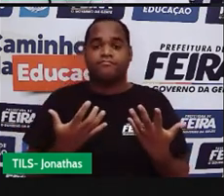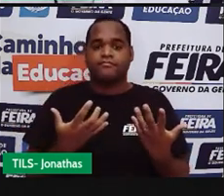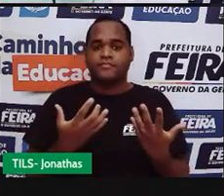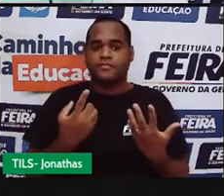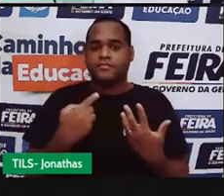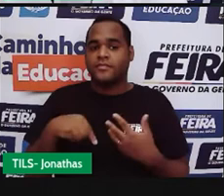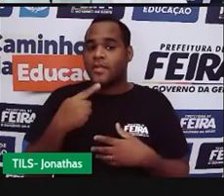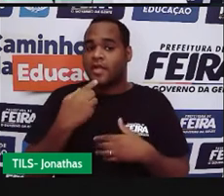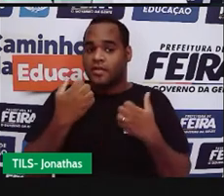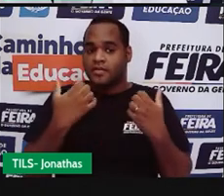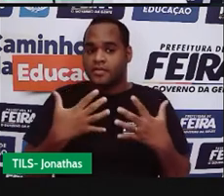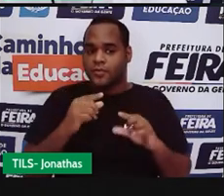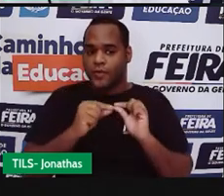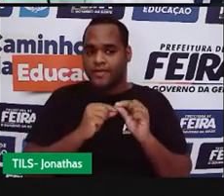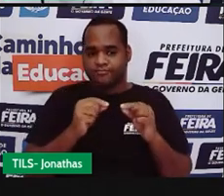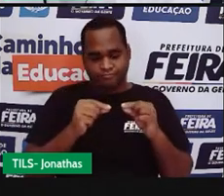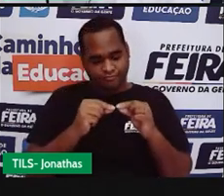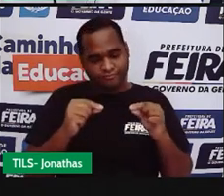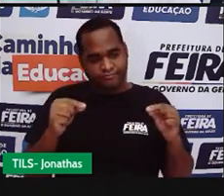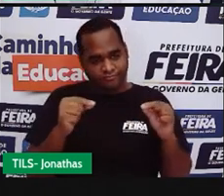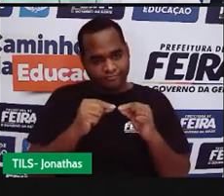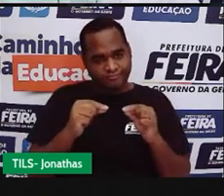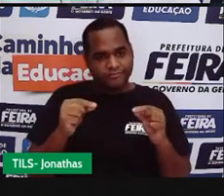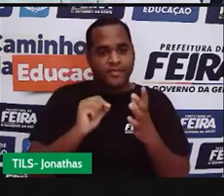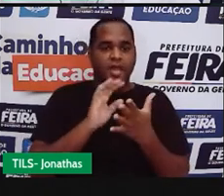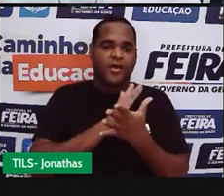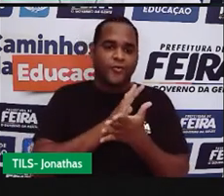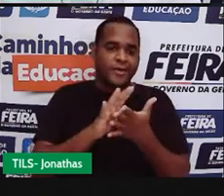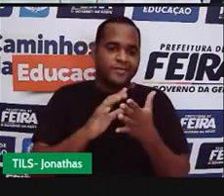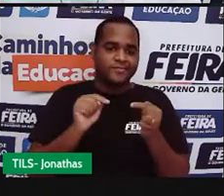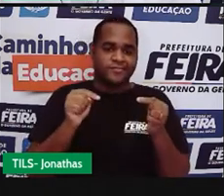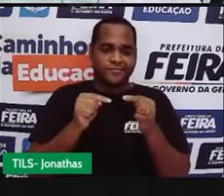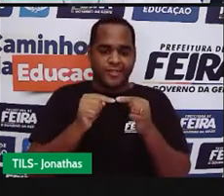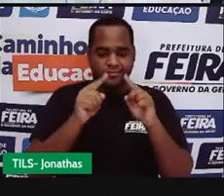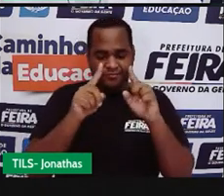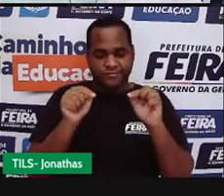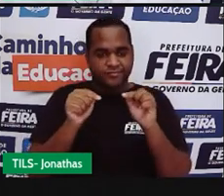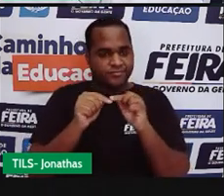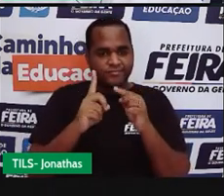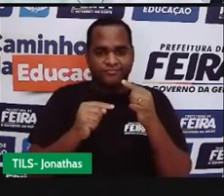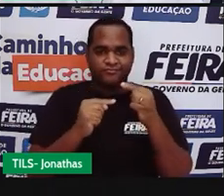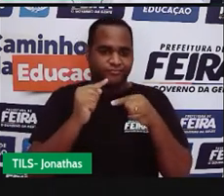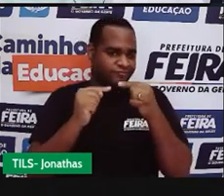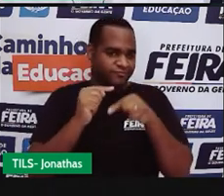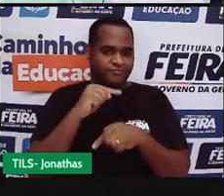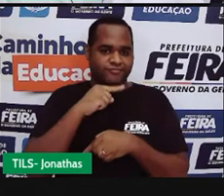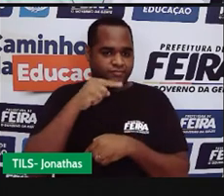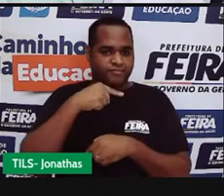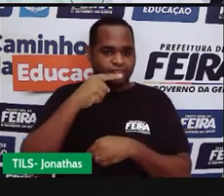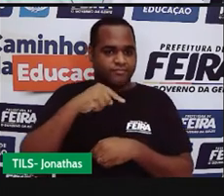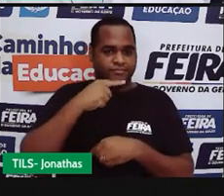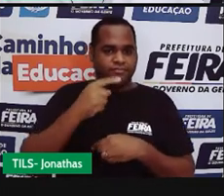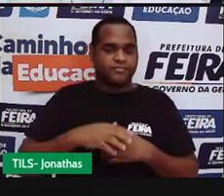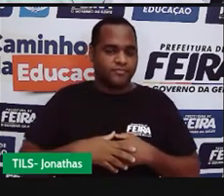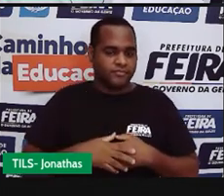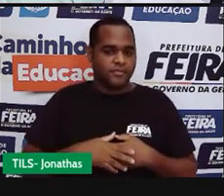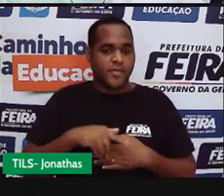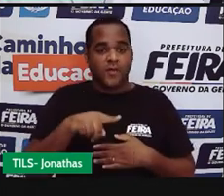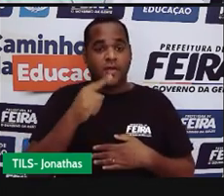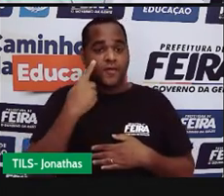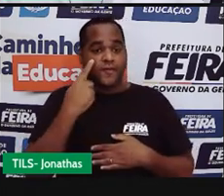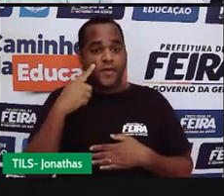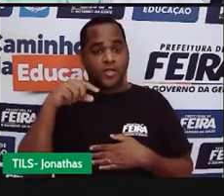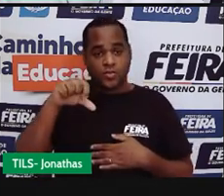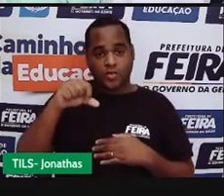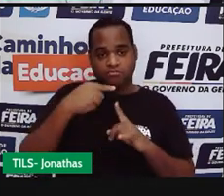essas medidas não constroem triângulo. Se você fizer agora o nove